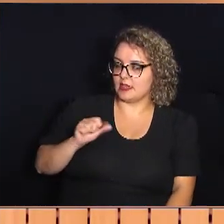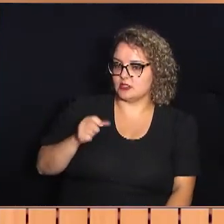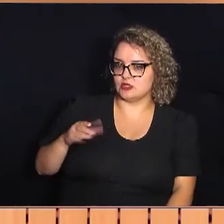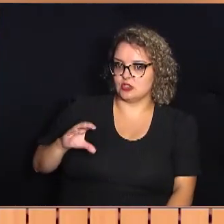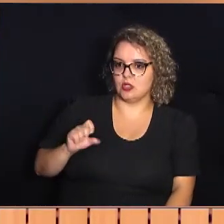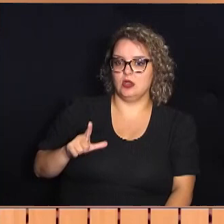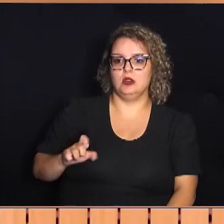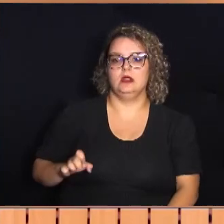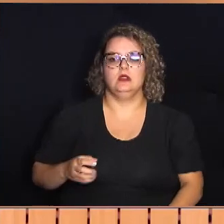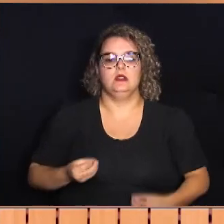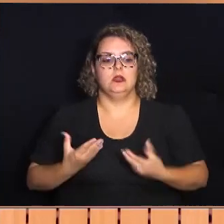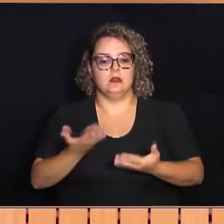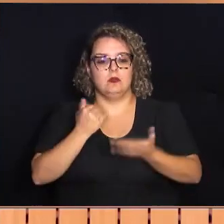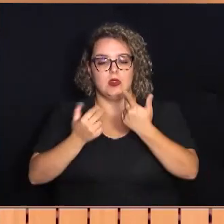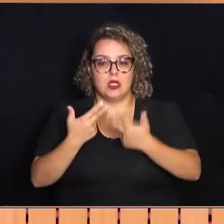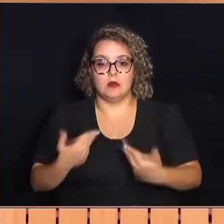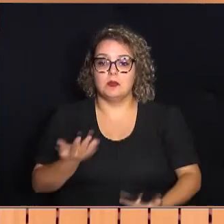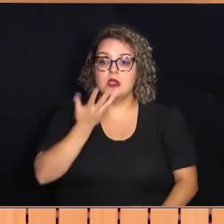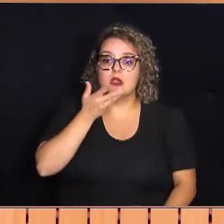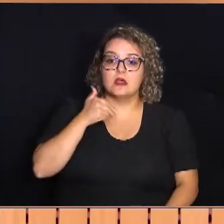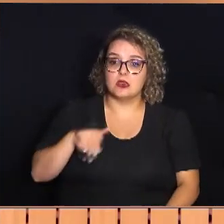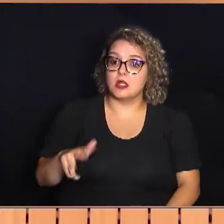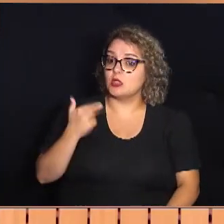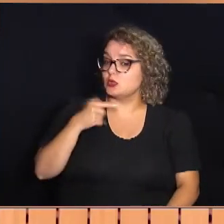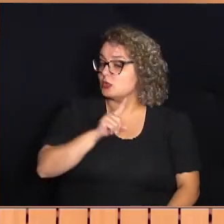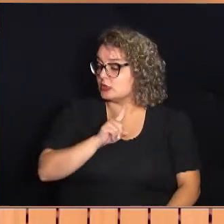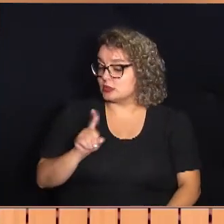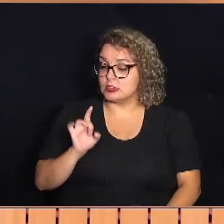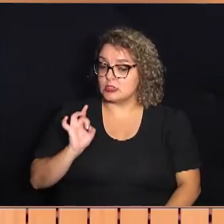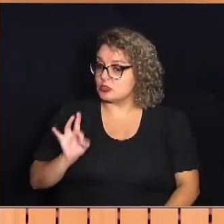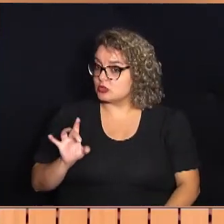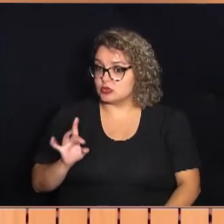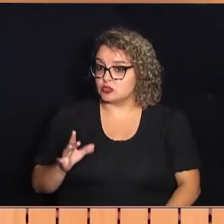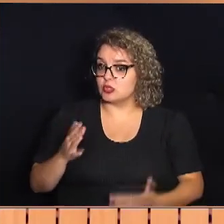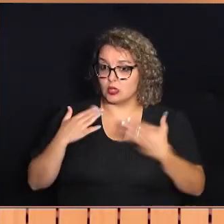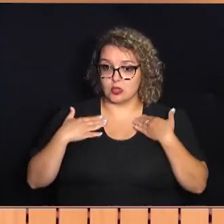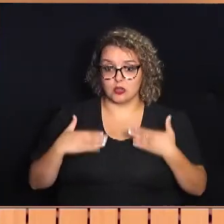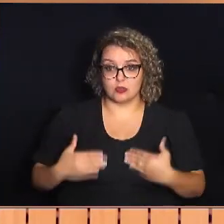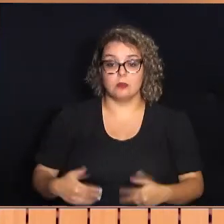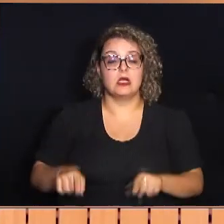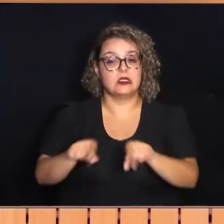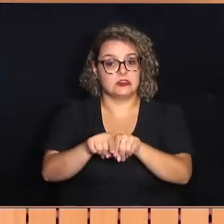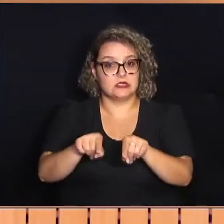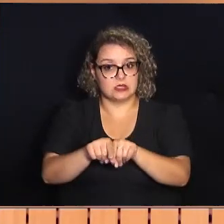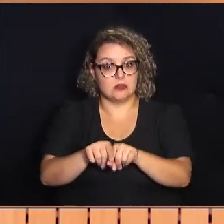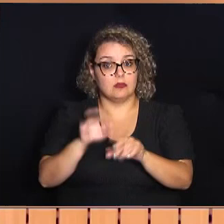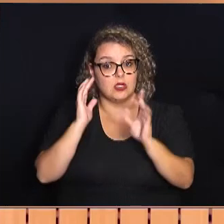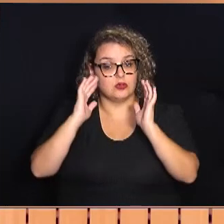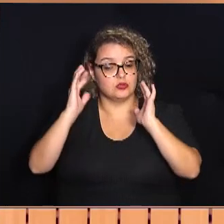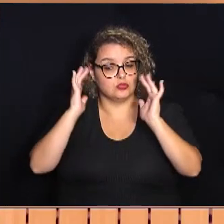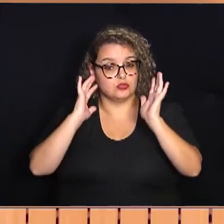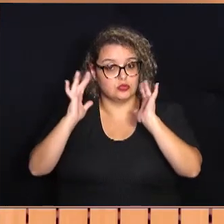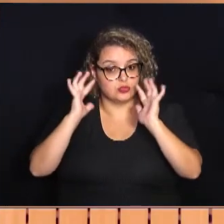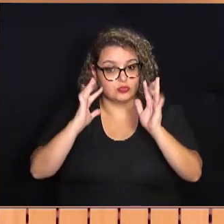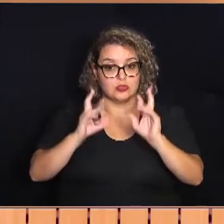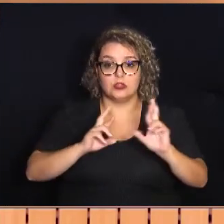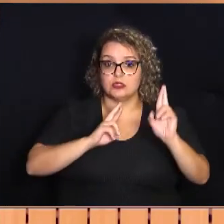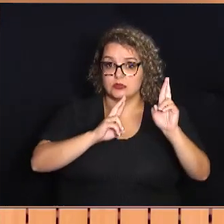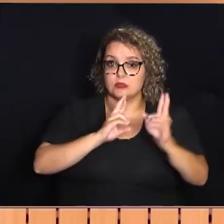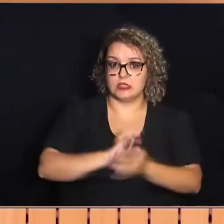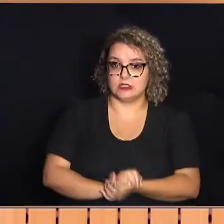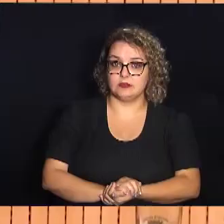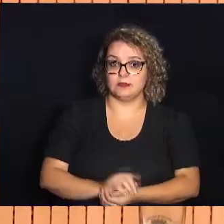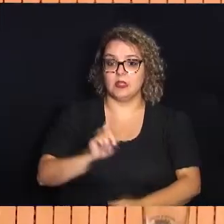refeições semanais para crianças, nutrindo não apenas só os seus corpos, mas também seus sonhos